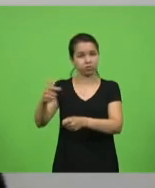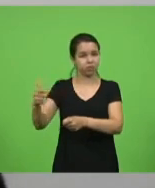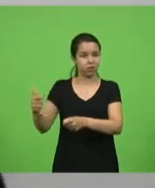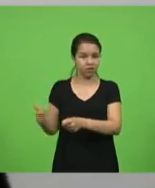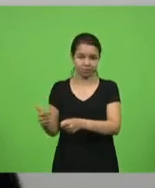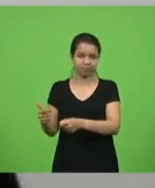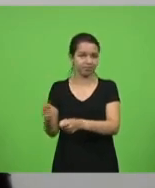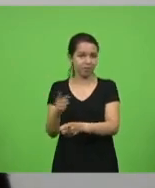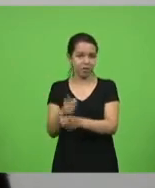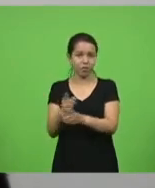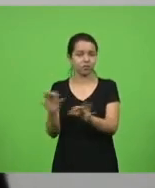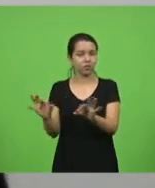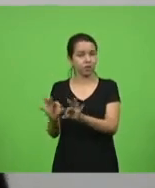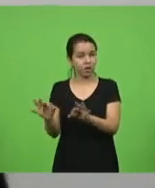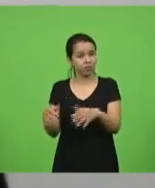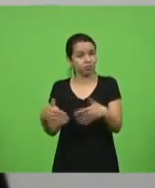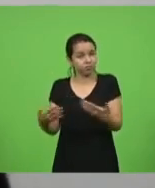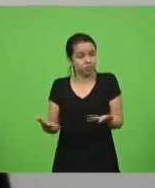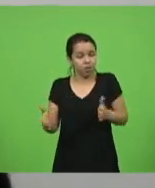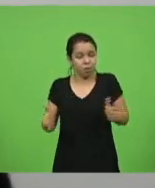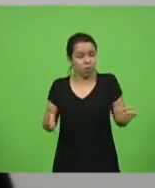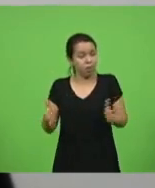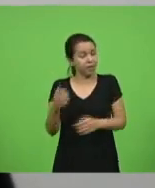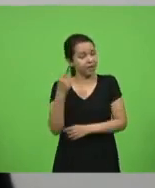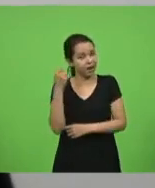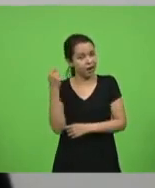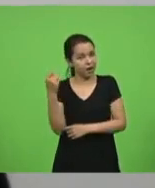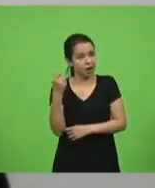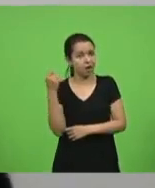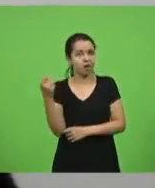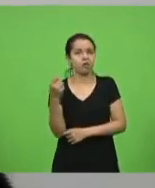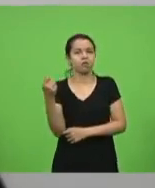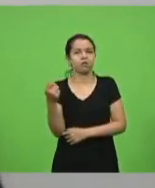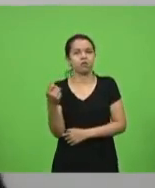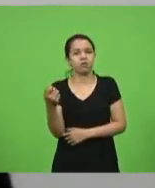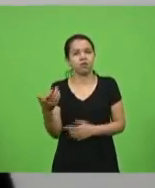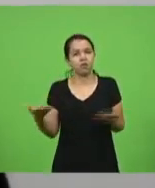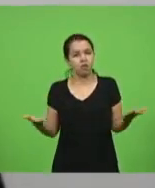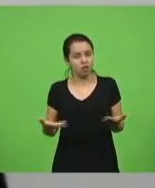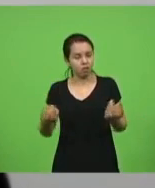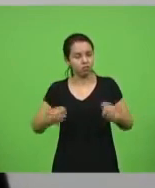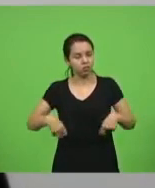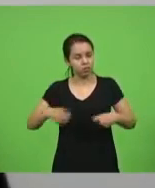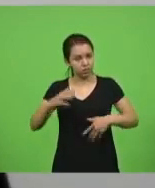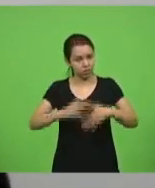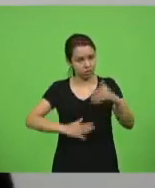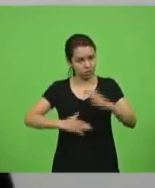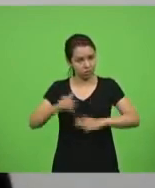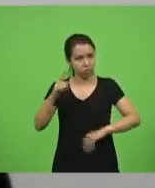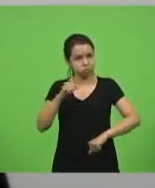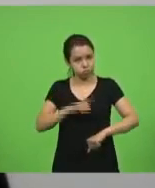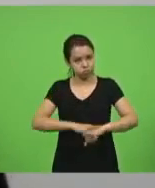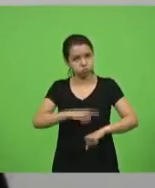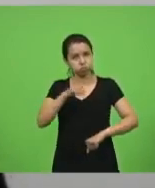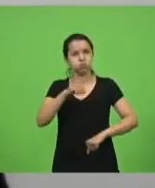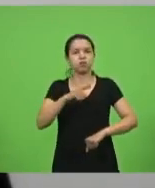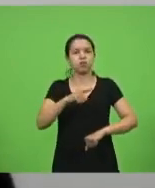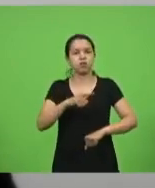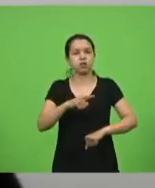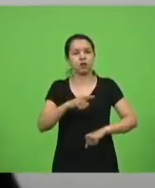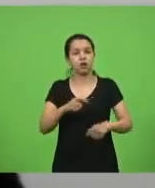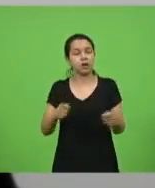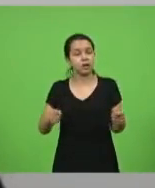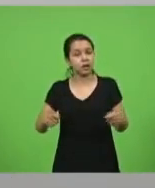um momento gravíssimo que nós vivemos e que precisam de ações imediatas e que possam